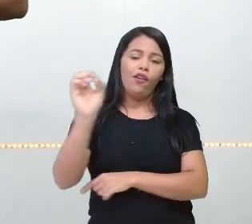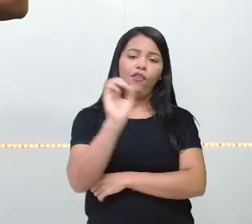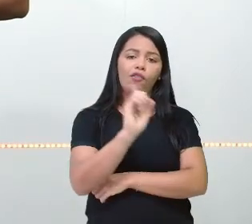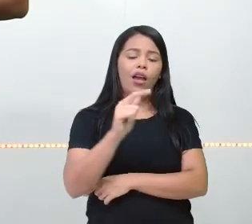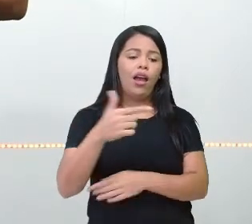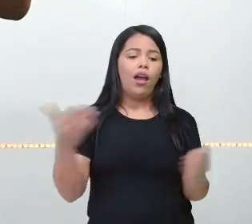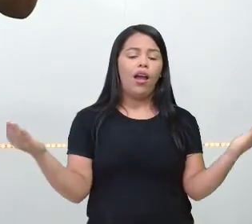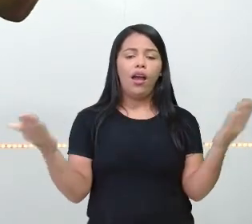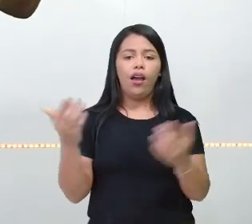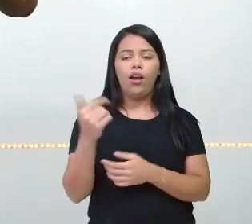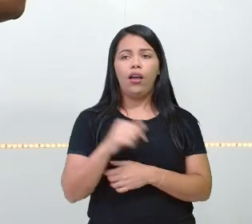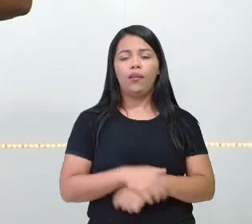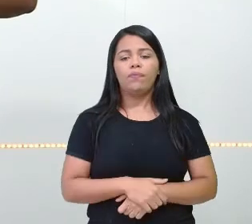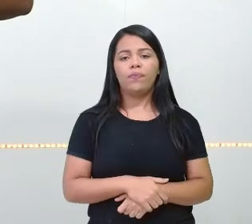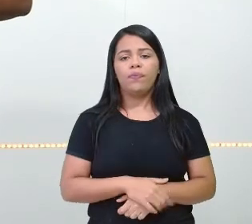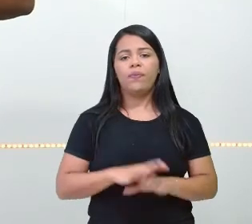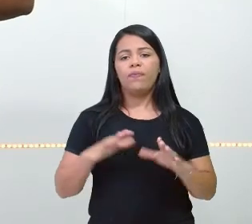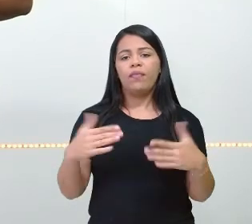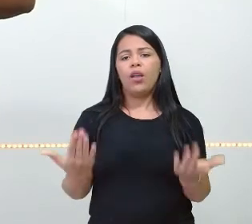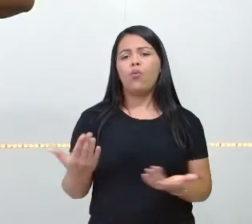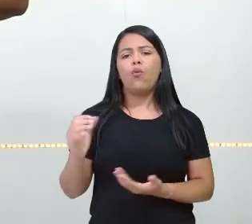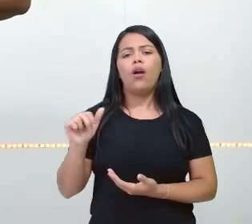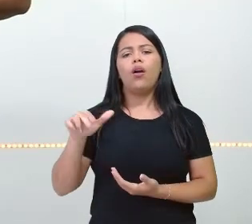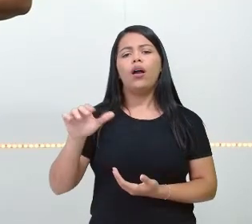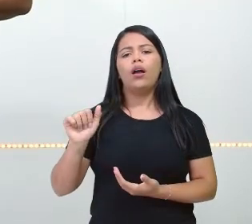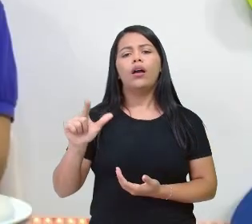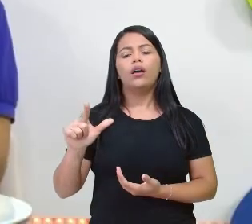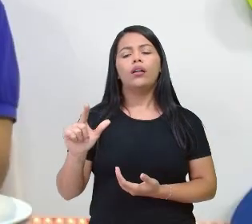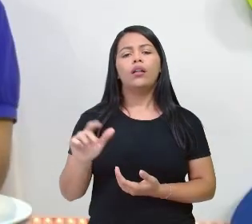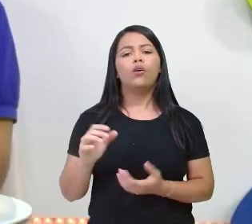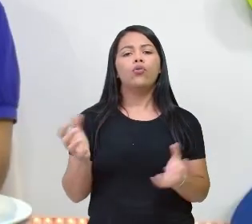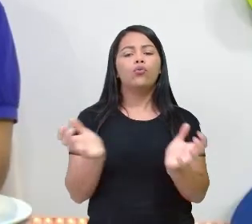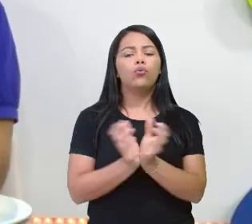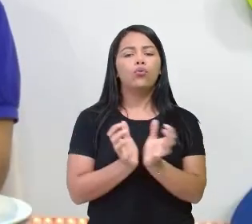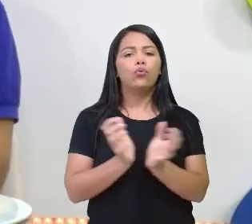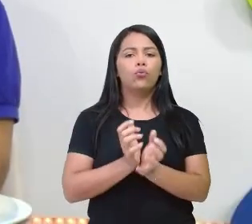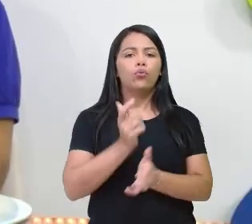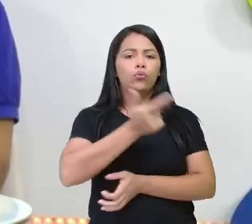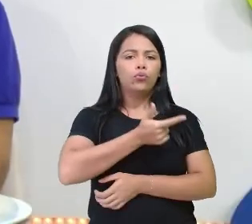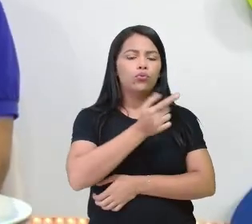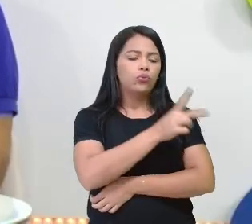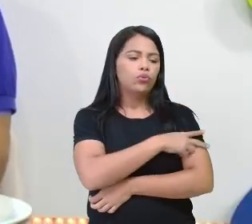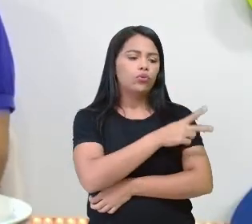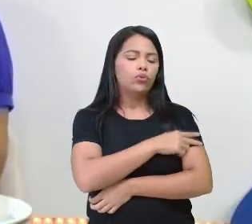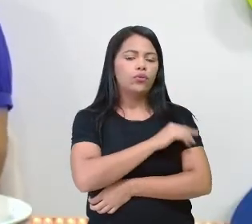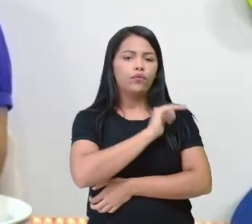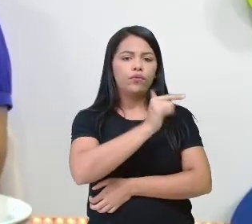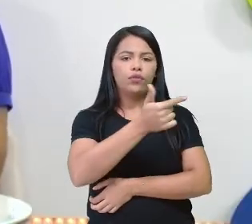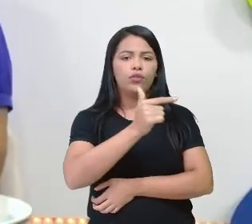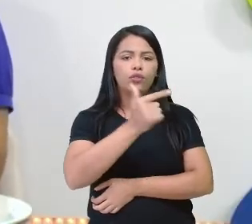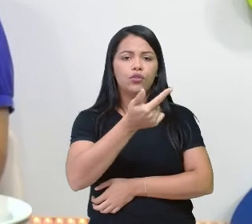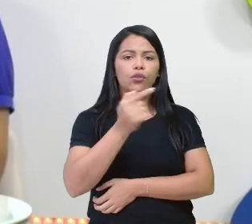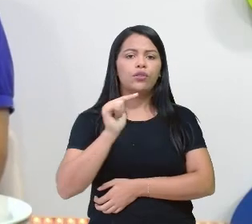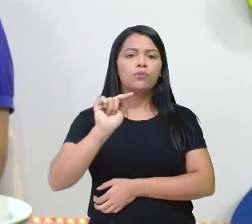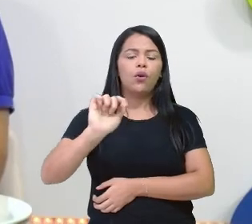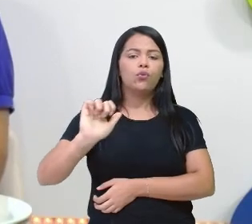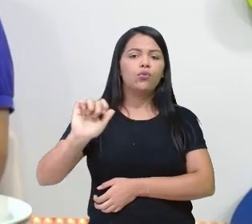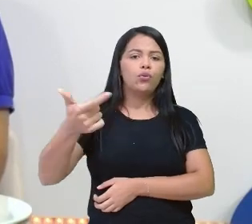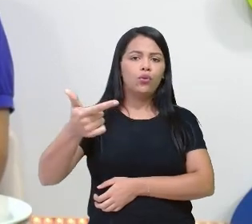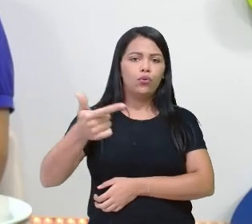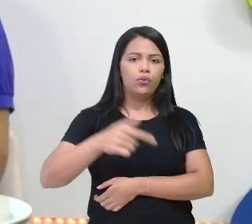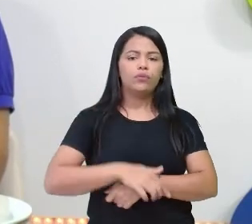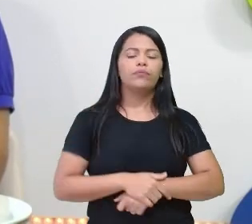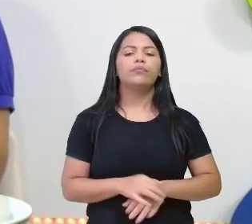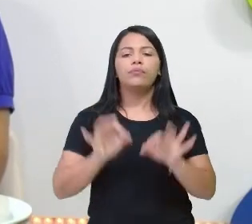.3? Não, professora. Me relembra aí qual é canal do segundo ano? 22.2, eu acredito. Não tenho certeza. Isso, a produção está me